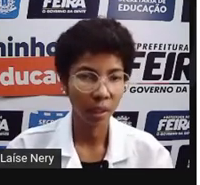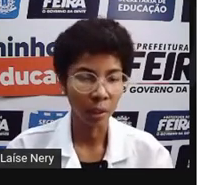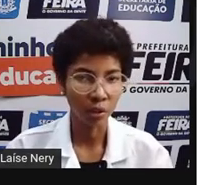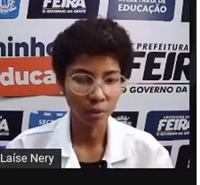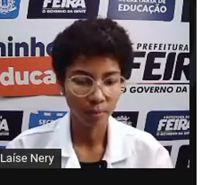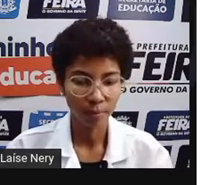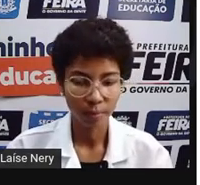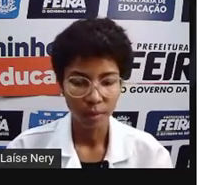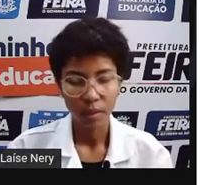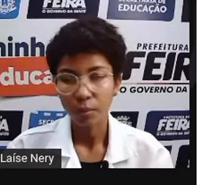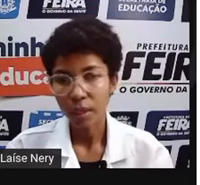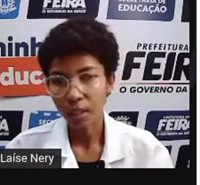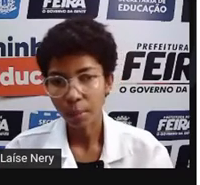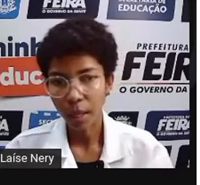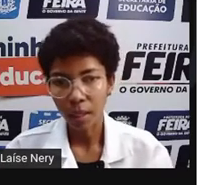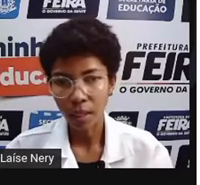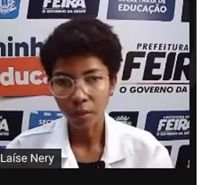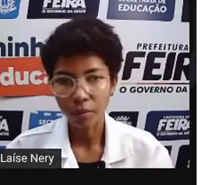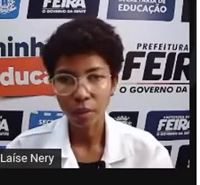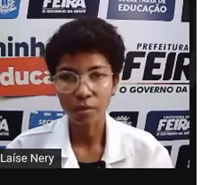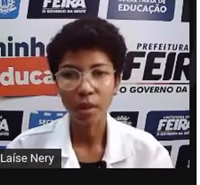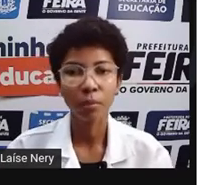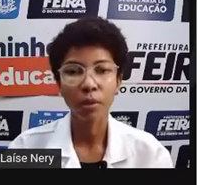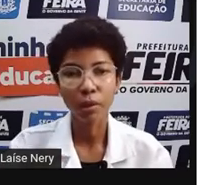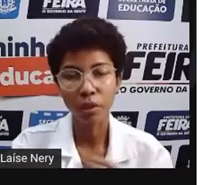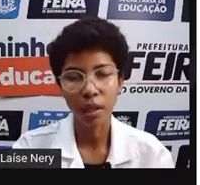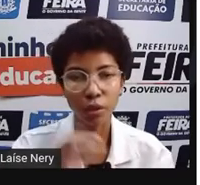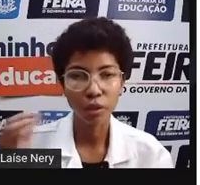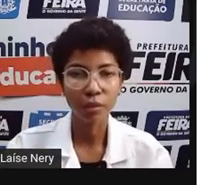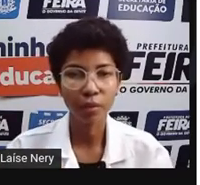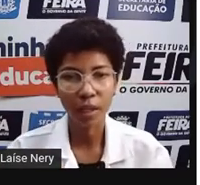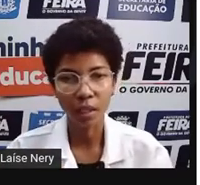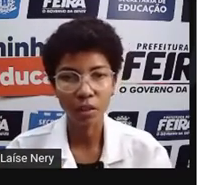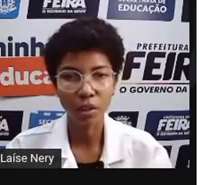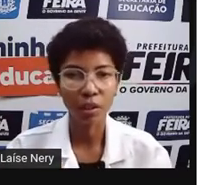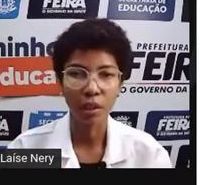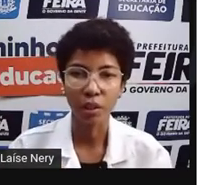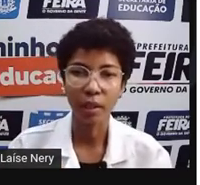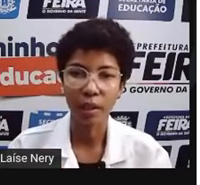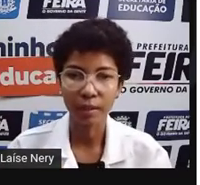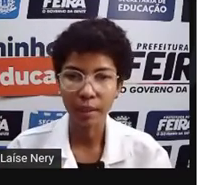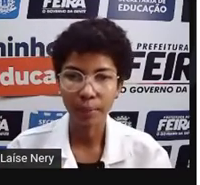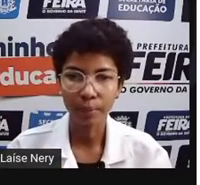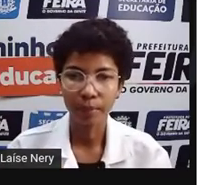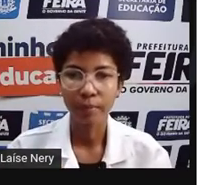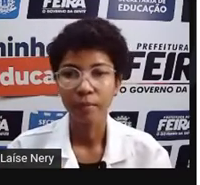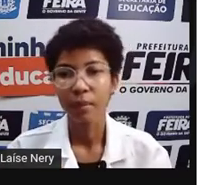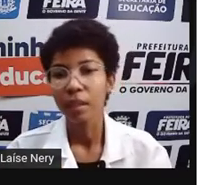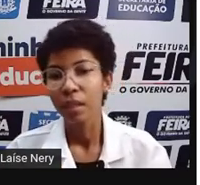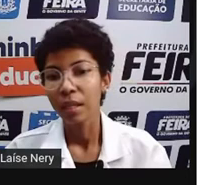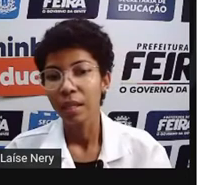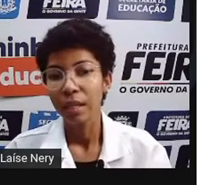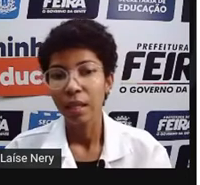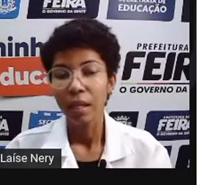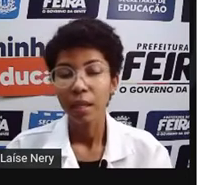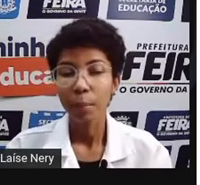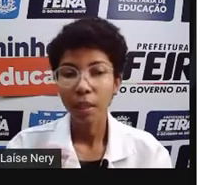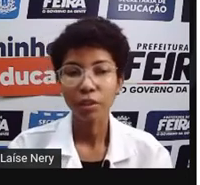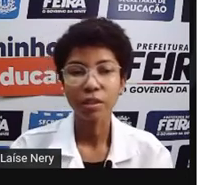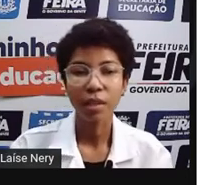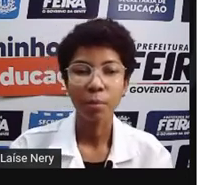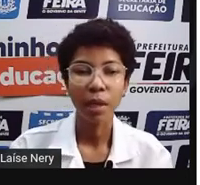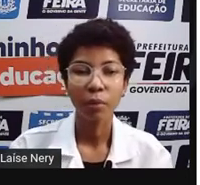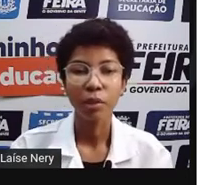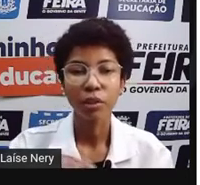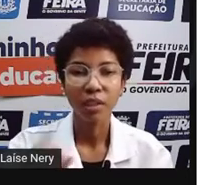diferente. Então, cada aparelho vai usar uma quantidade diferente de energia elétrica. E